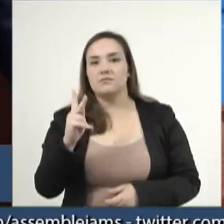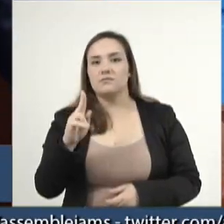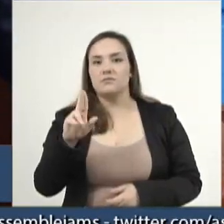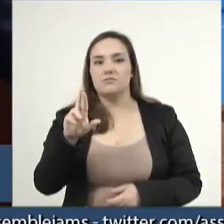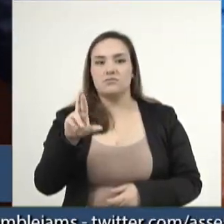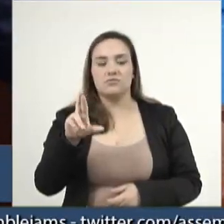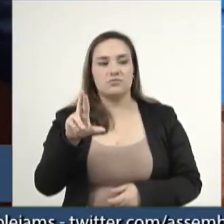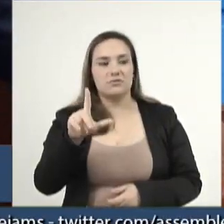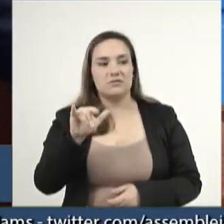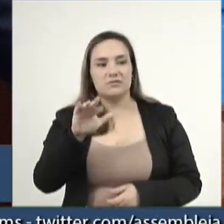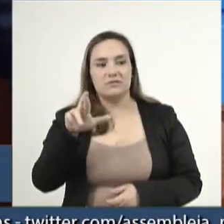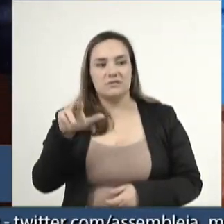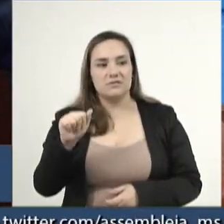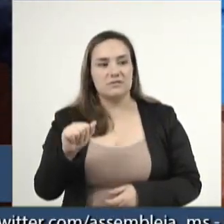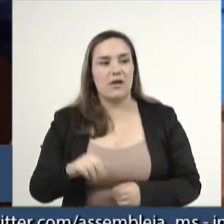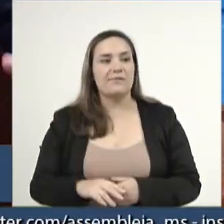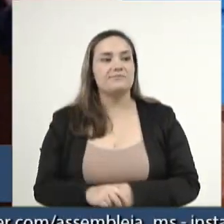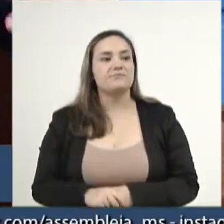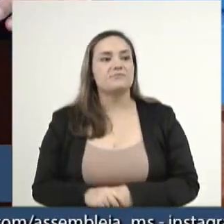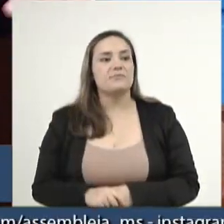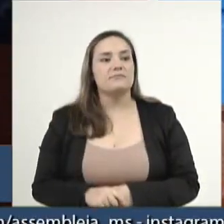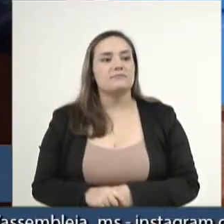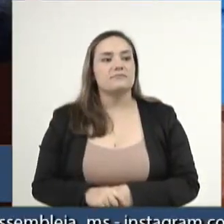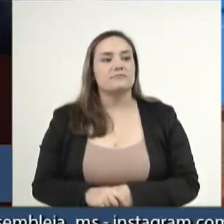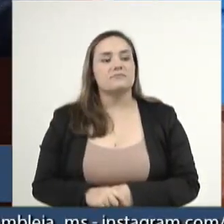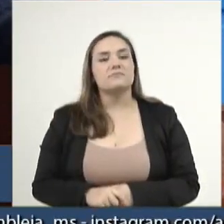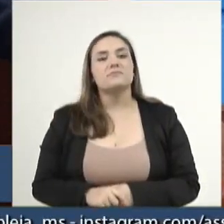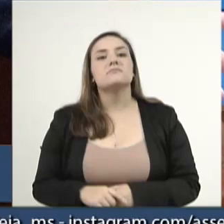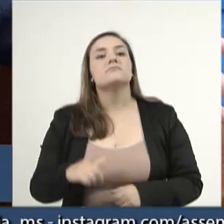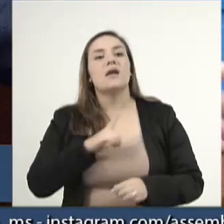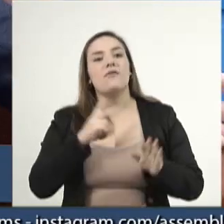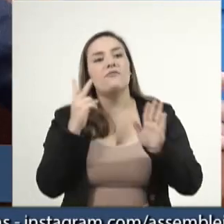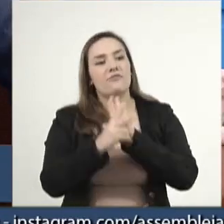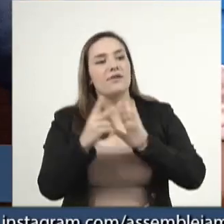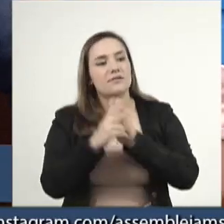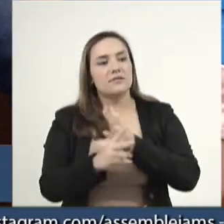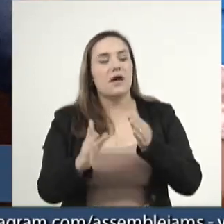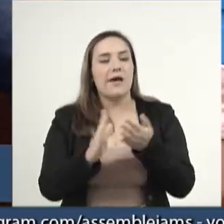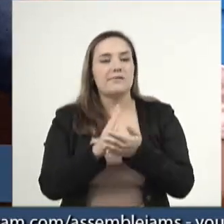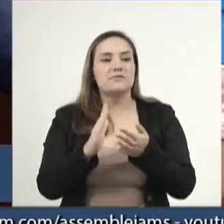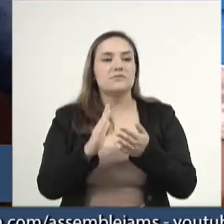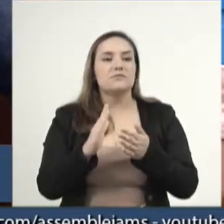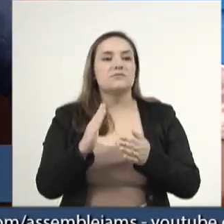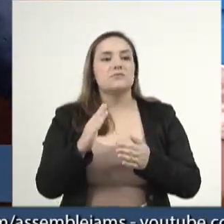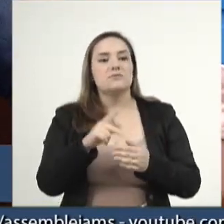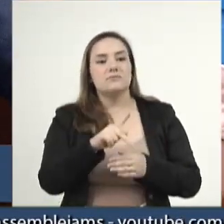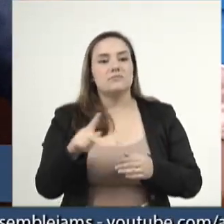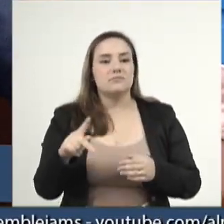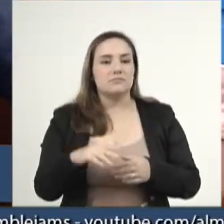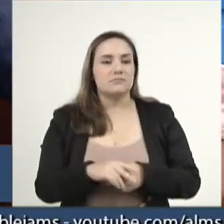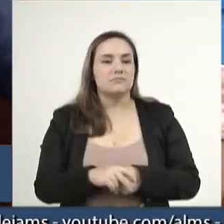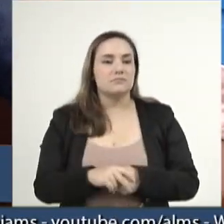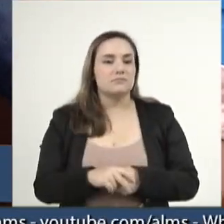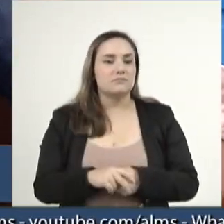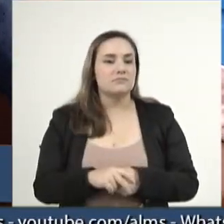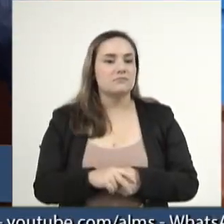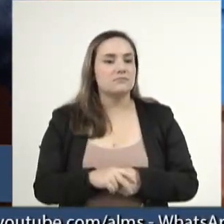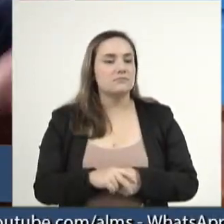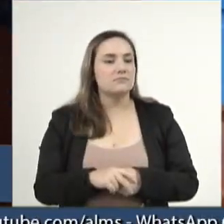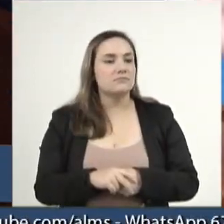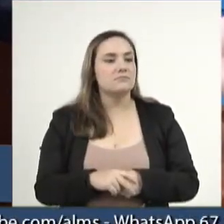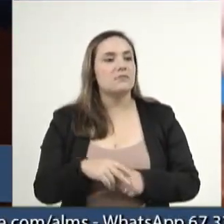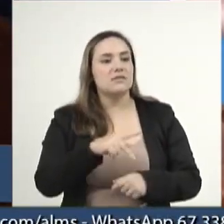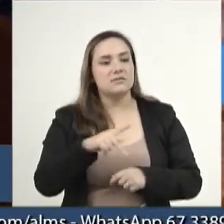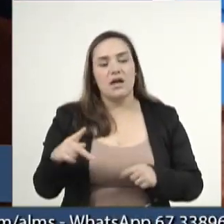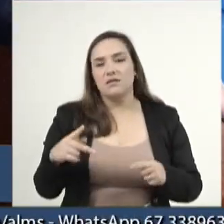vetou algumas propostas aprovadas pelo Congresso, e dizem assim, se